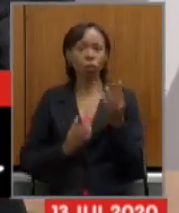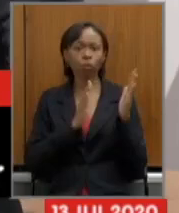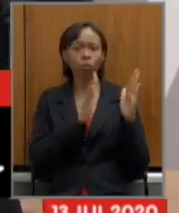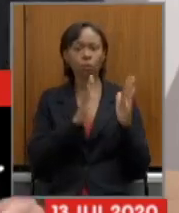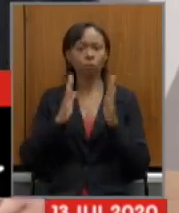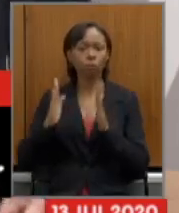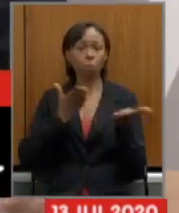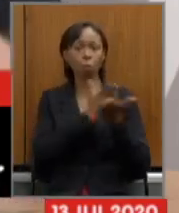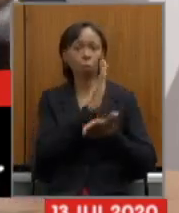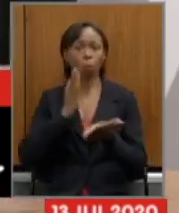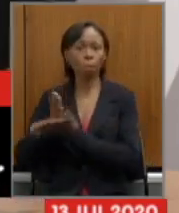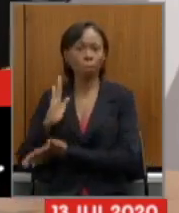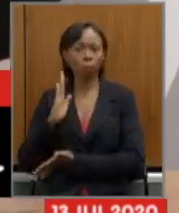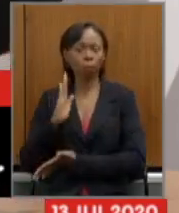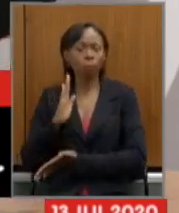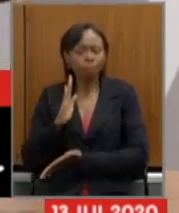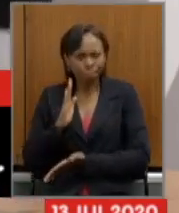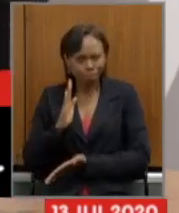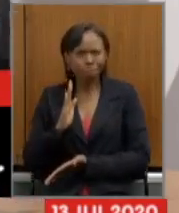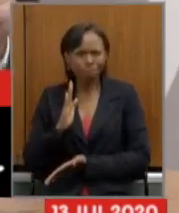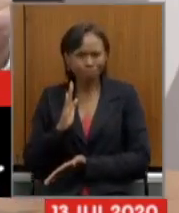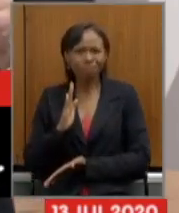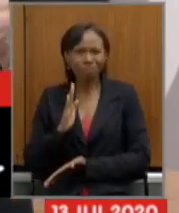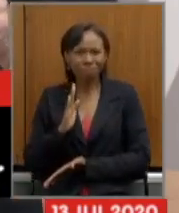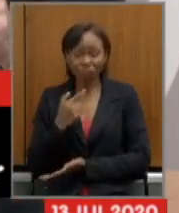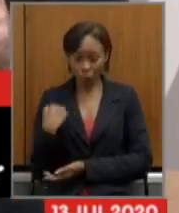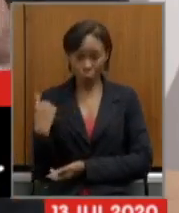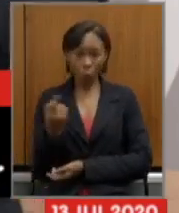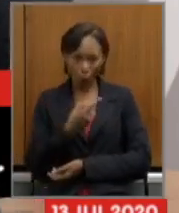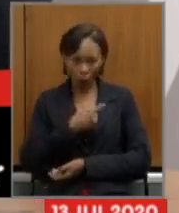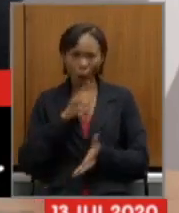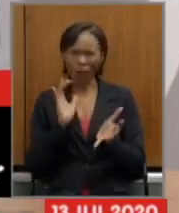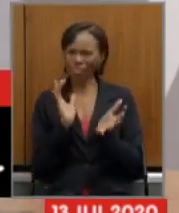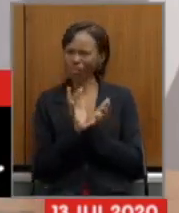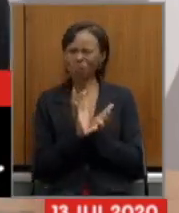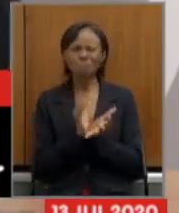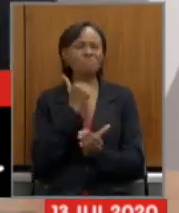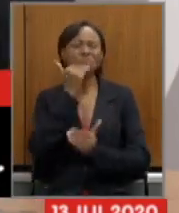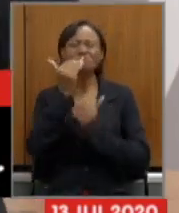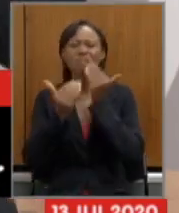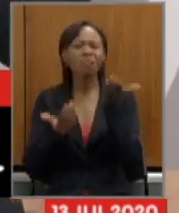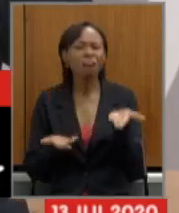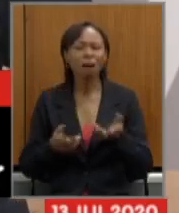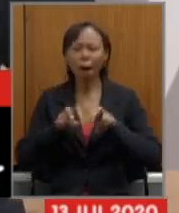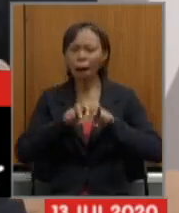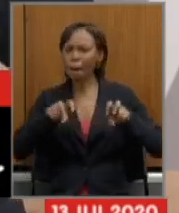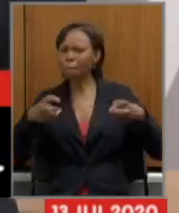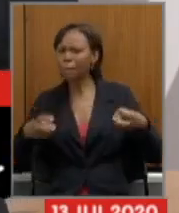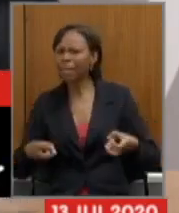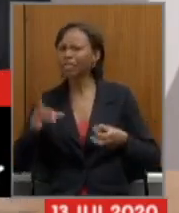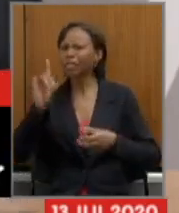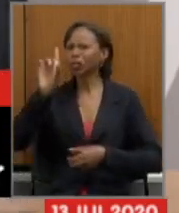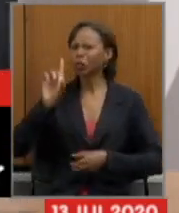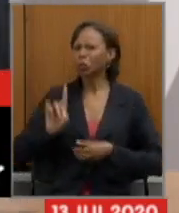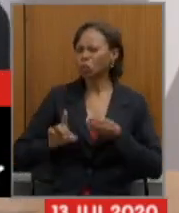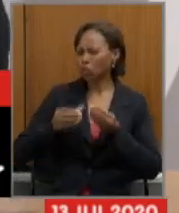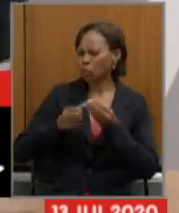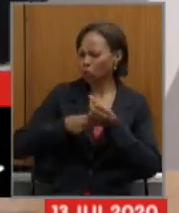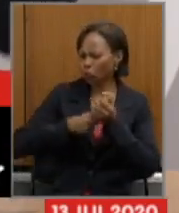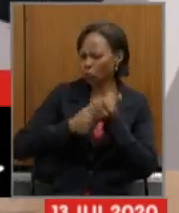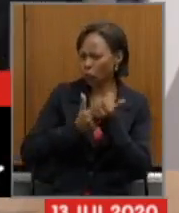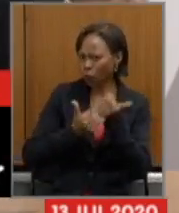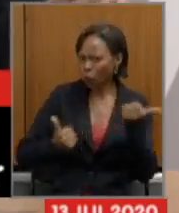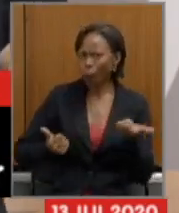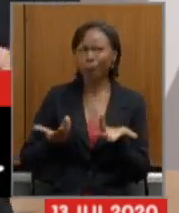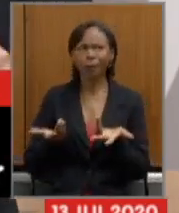nenhum de nós nem a mesa diretora nem o colégio de líderes foi agredido como